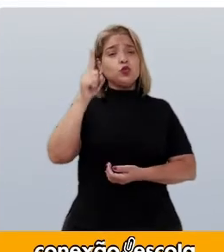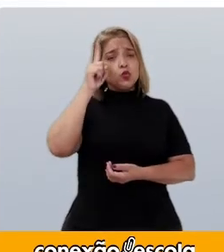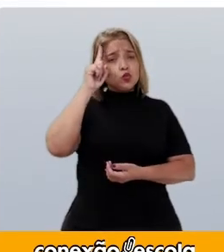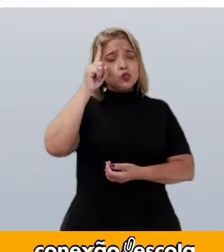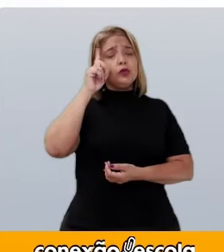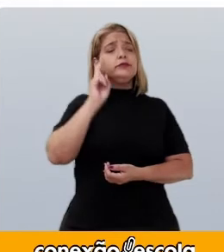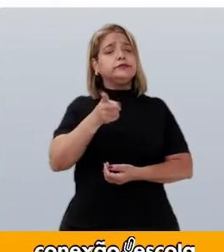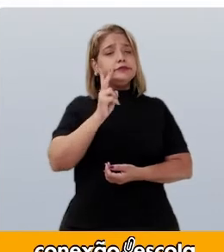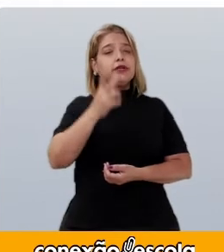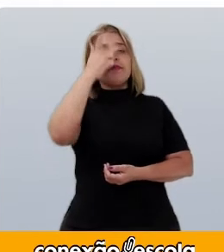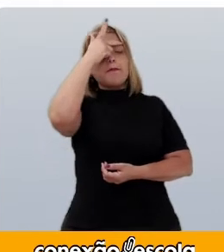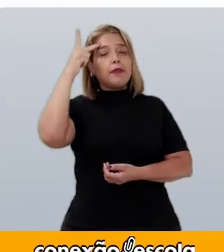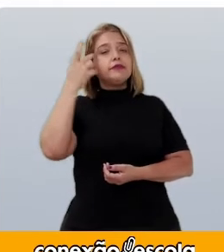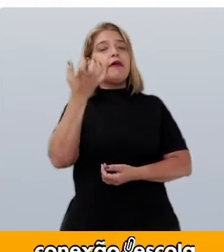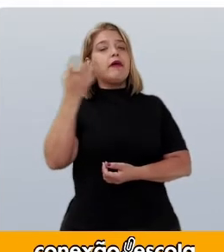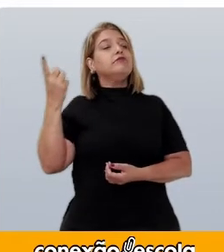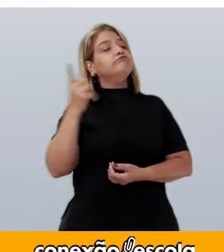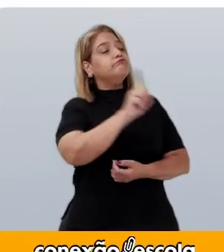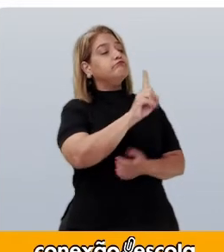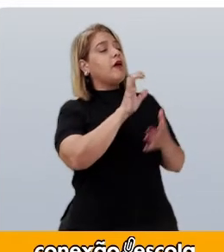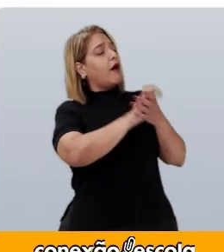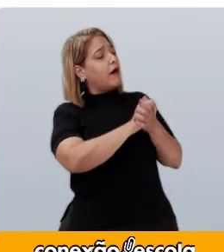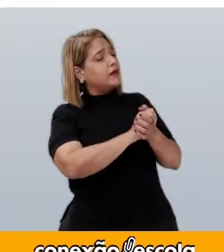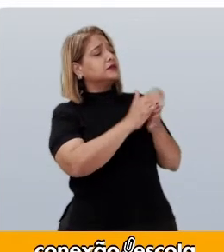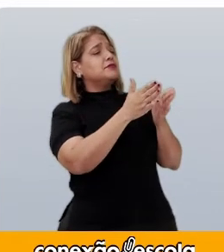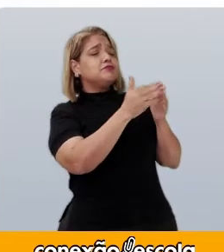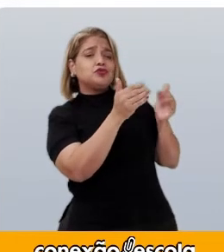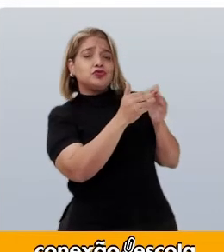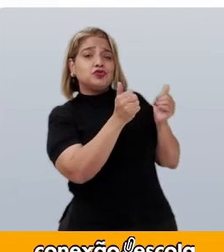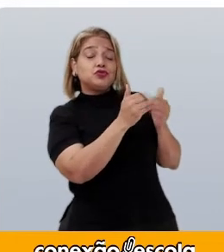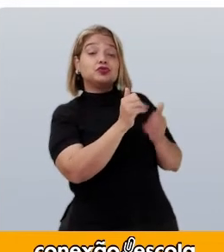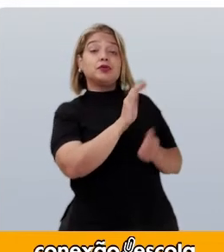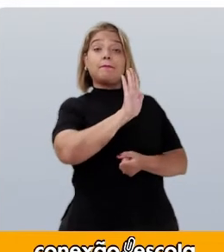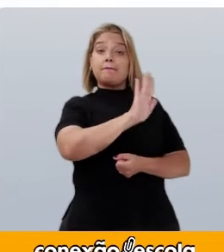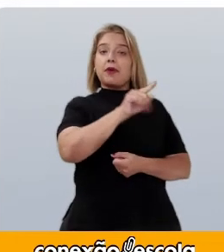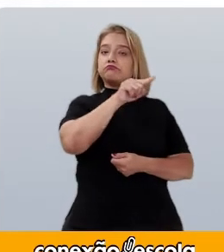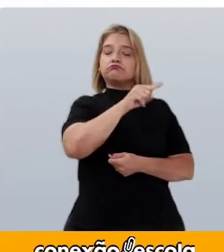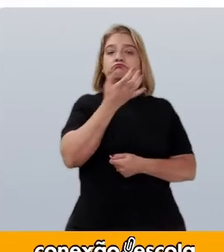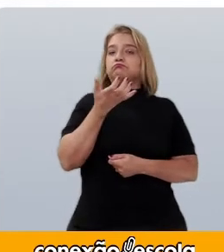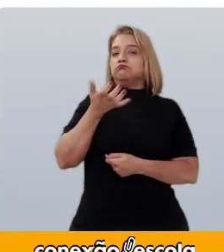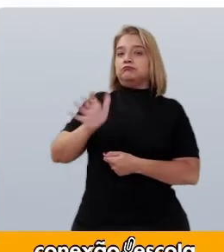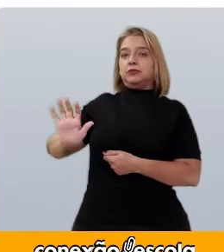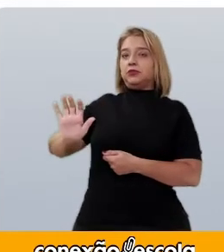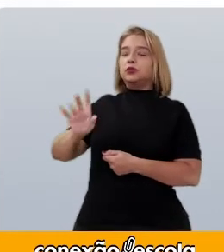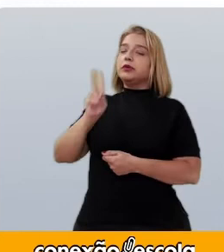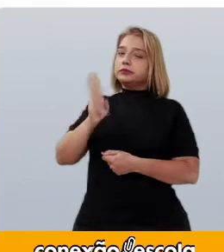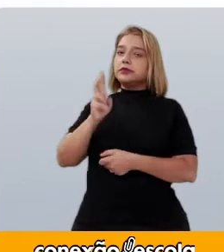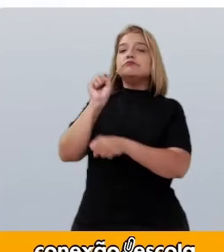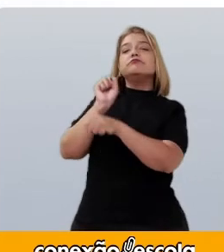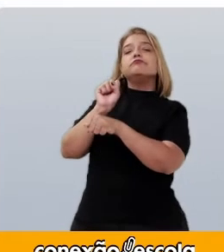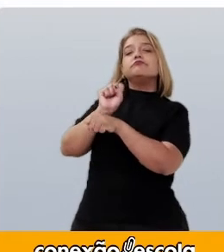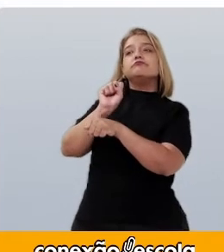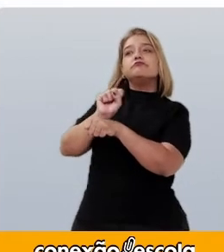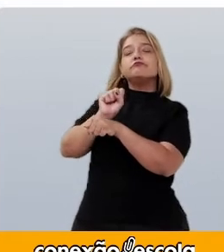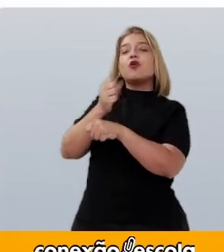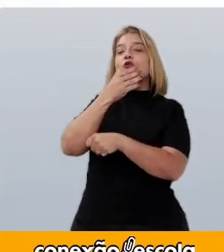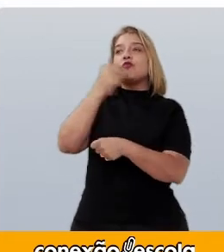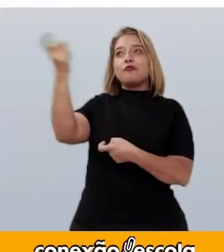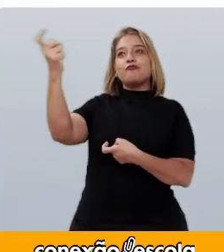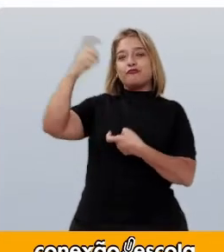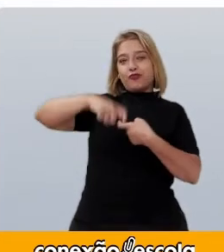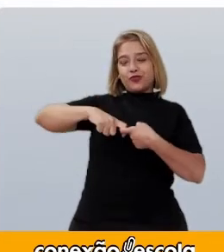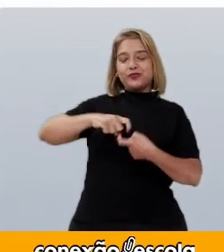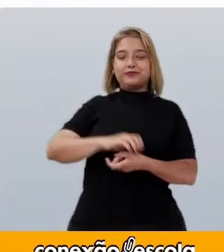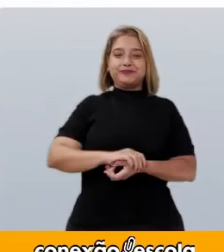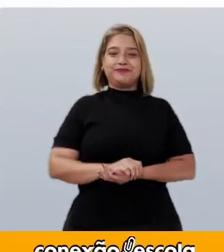aparecia casamento para essa moça. Porém, ela não queria, com sentido no seu